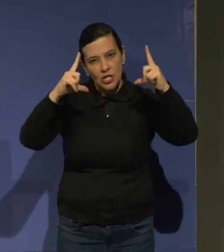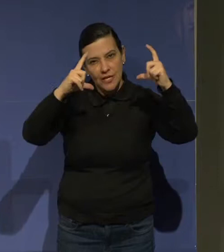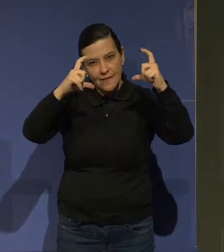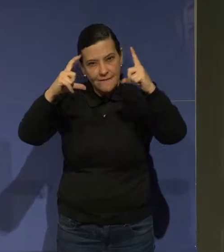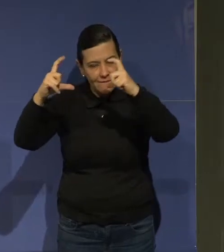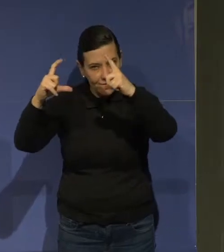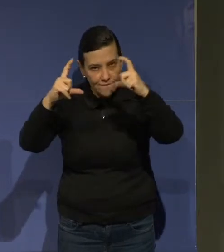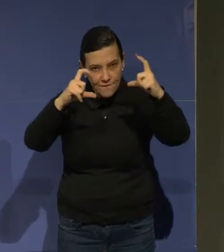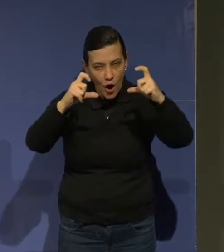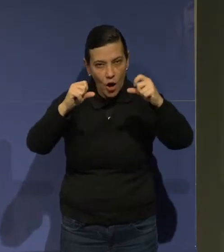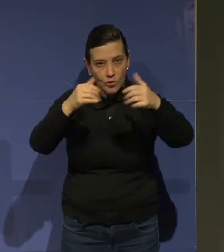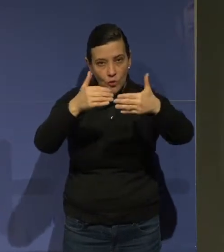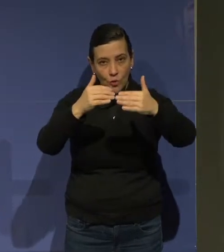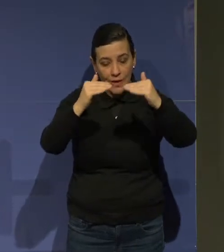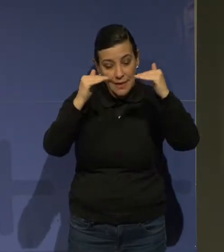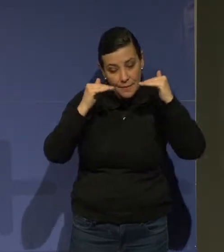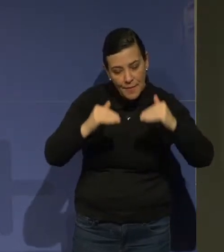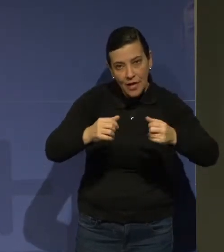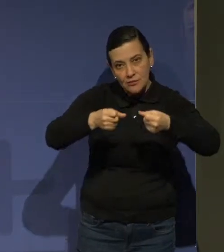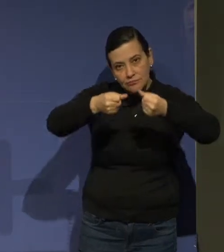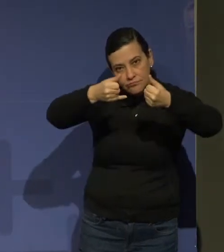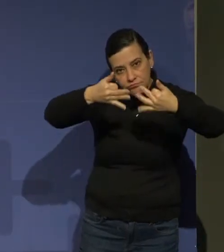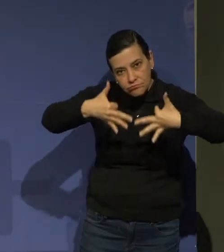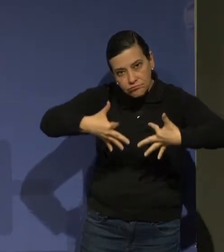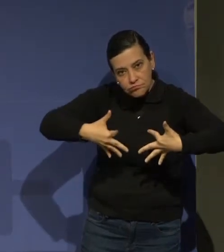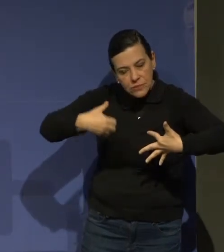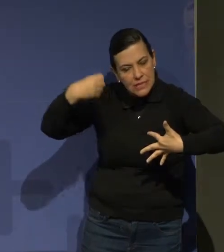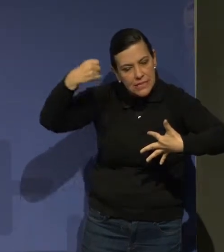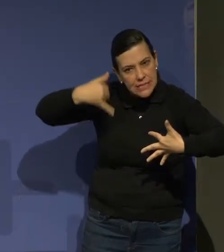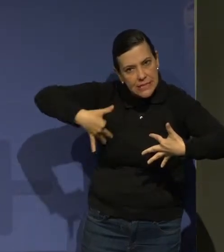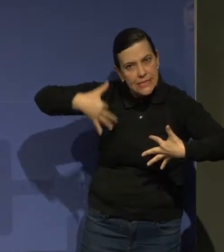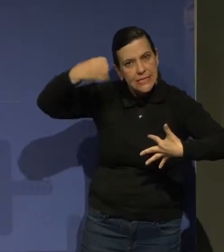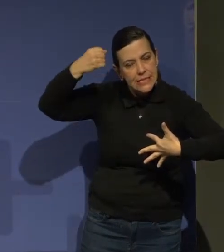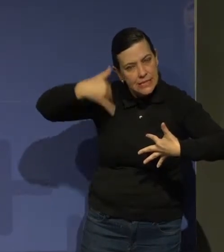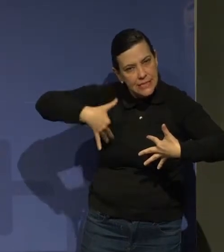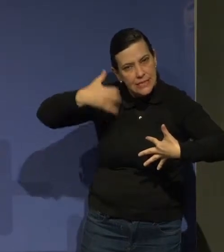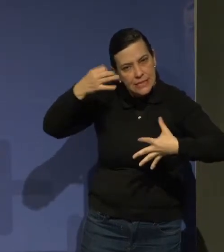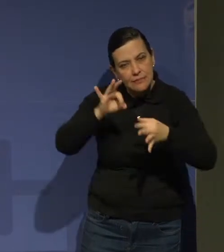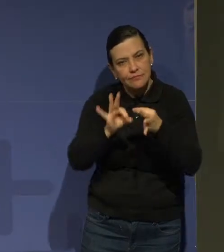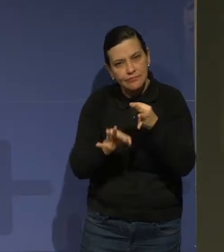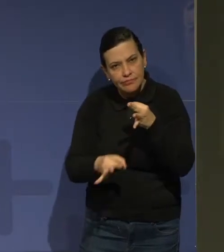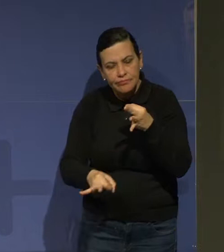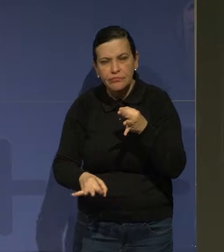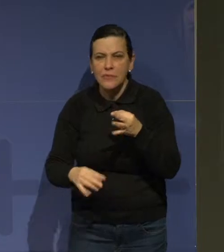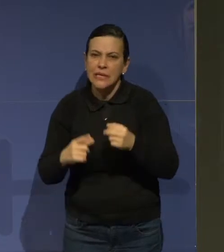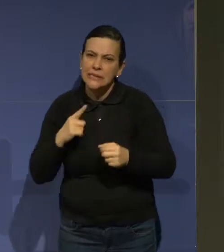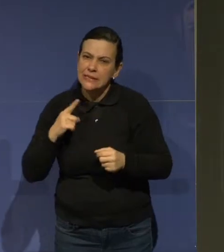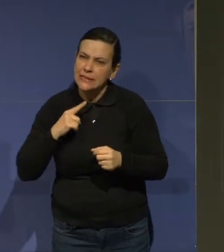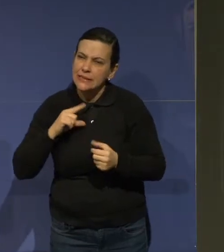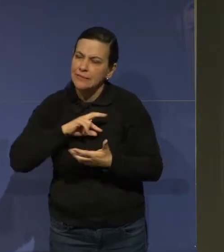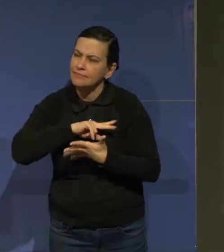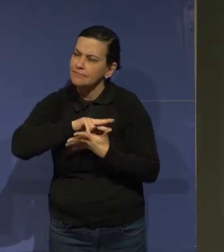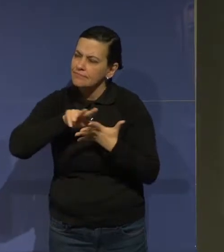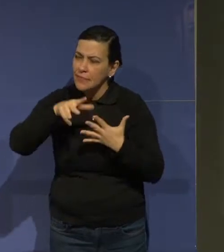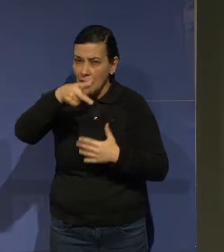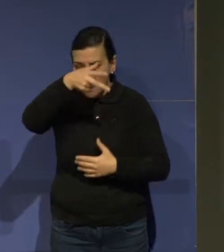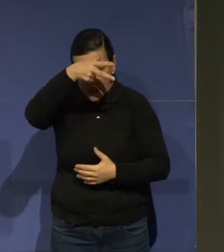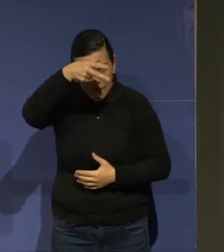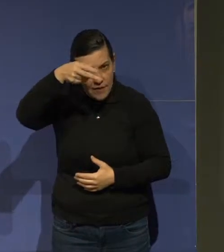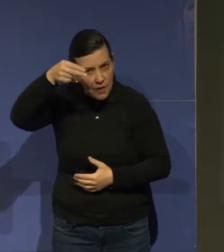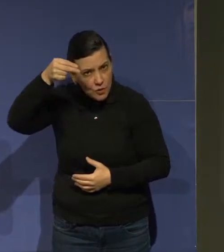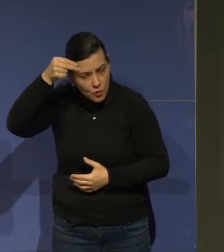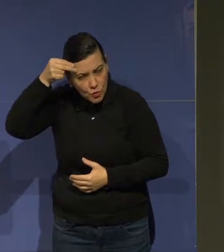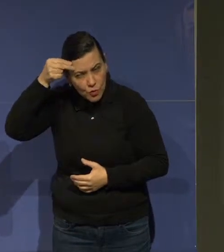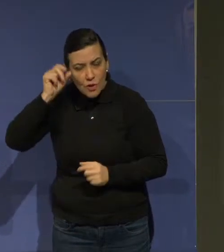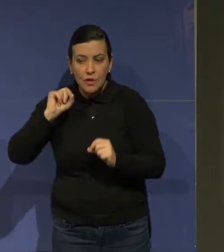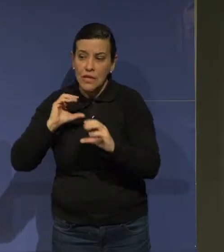E a gente usa bastante, em eventos, em tudo que é da prefeitura hoje em dia, a